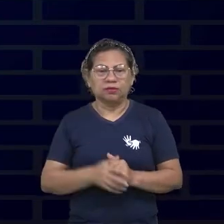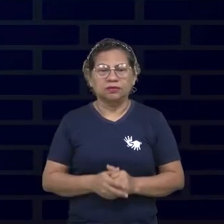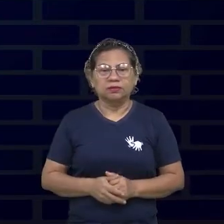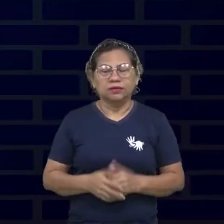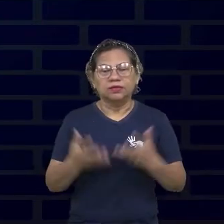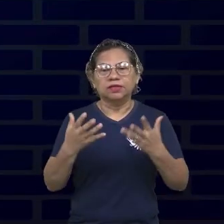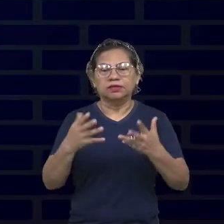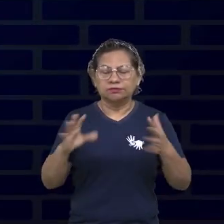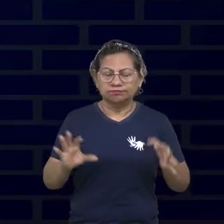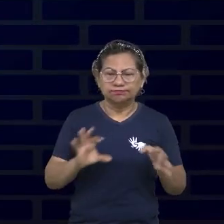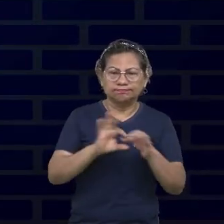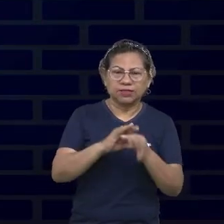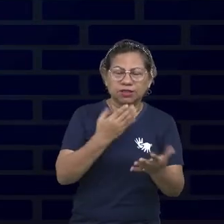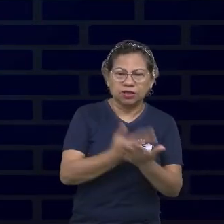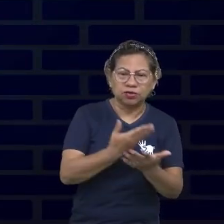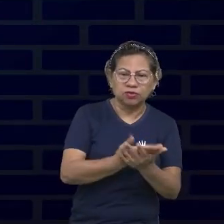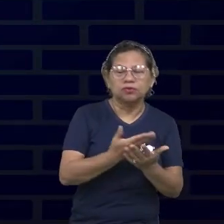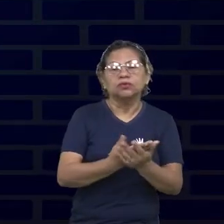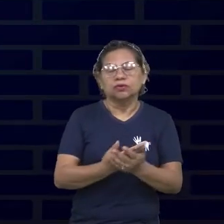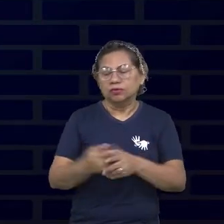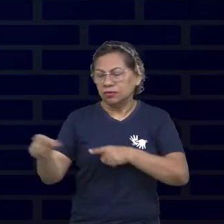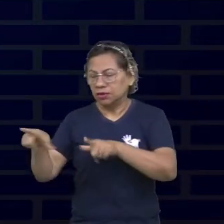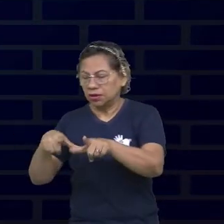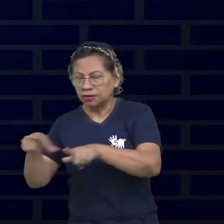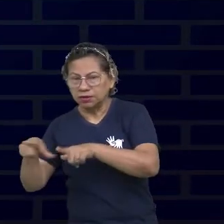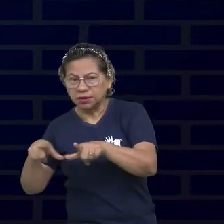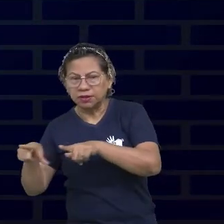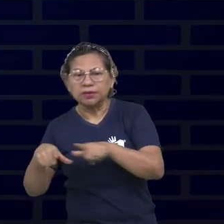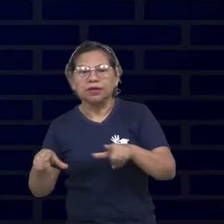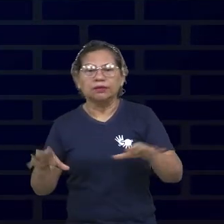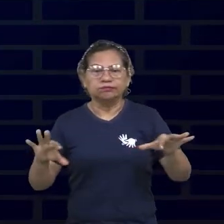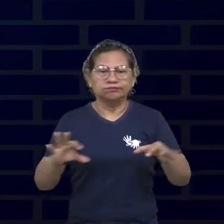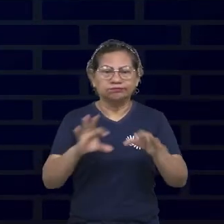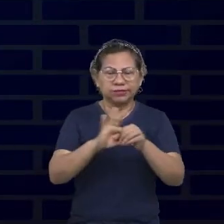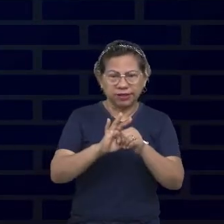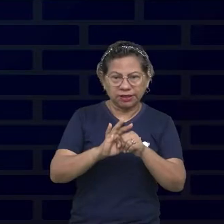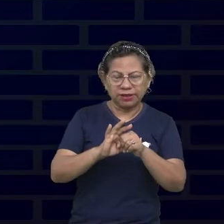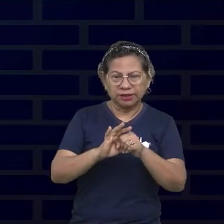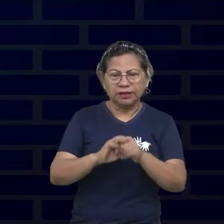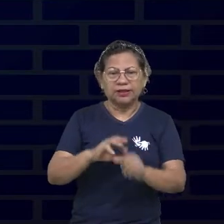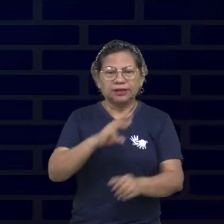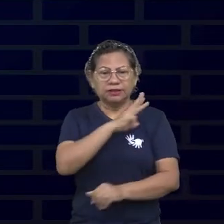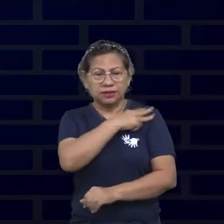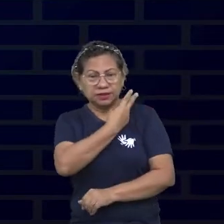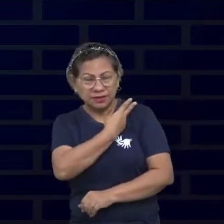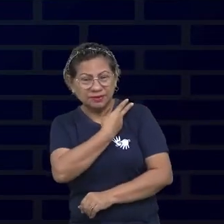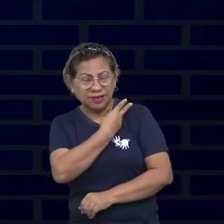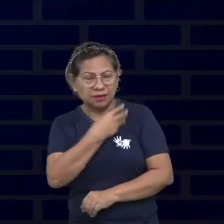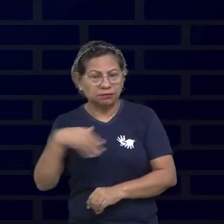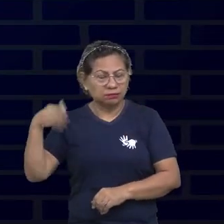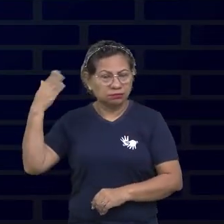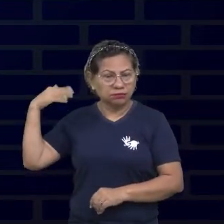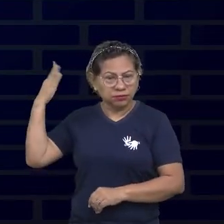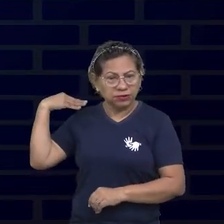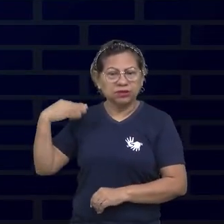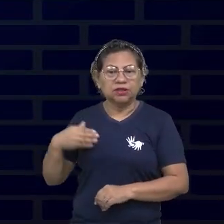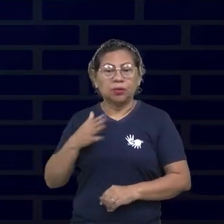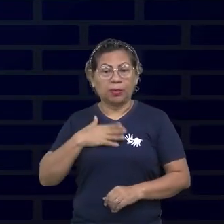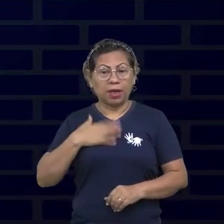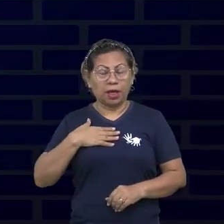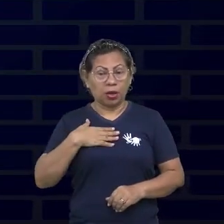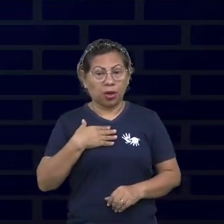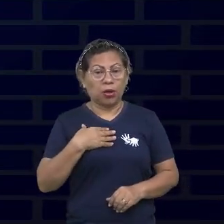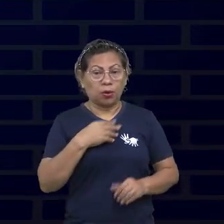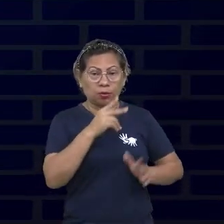conciliar os meus estudos com o trabalho. E lá durante o meu ensino médio, eu tive que elaborar o meu projeto de vida. E o meu projeto de vida foi